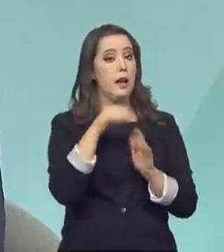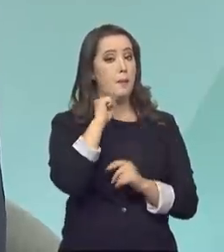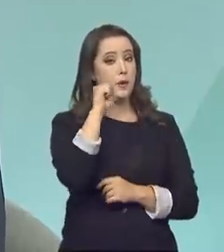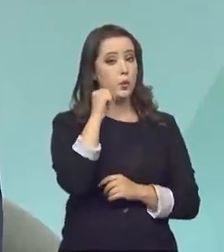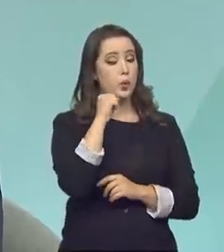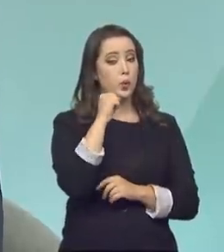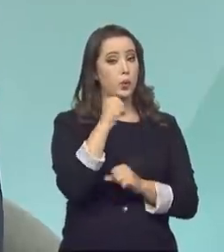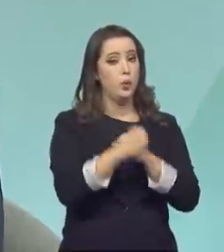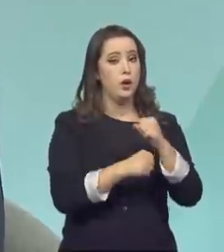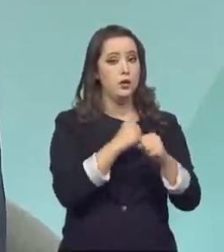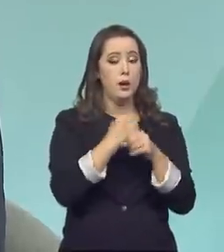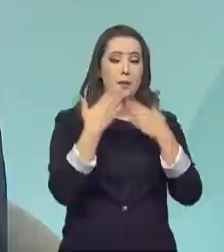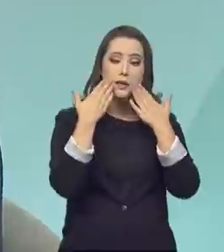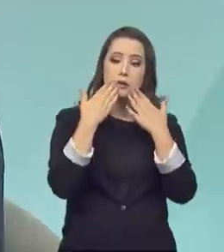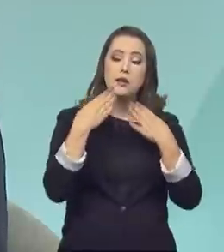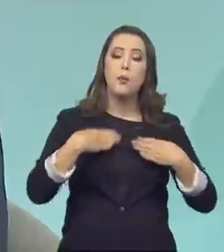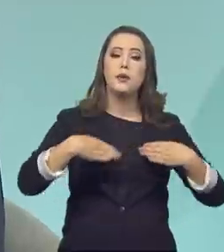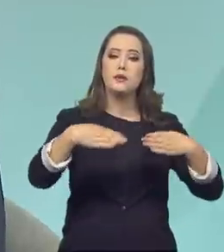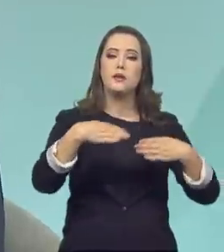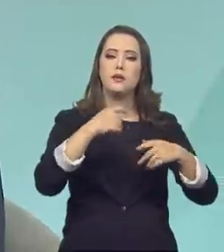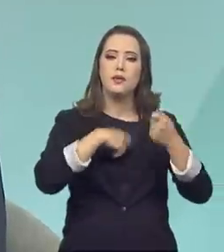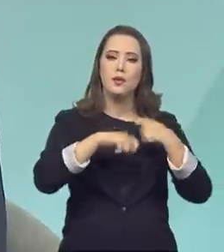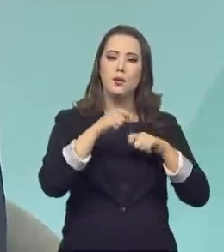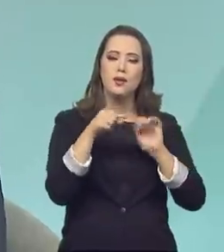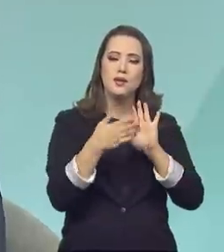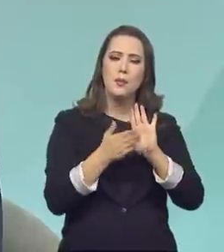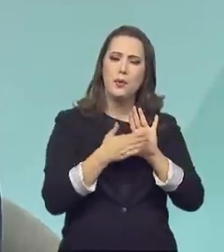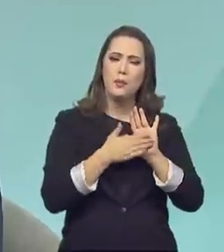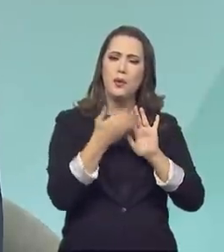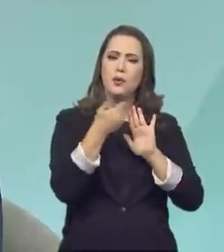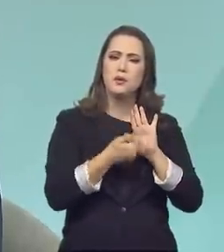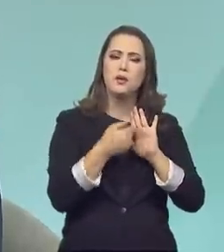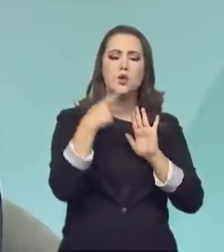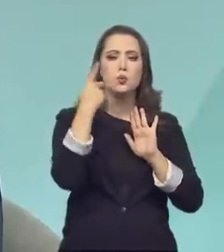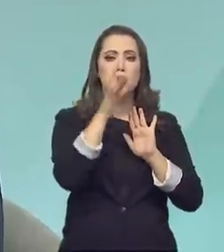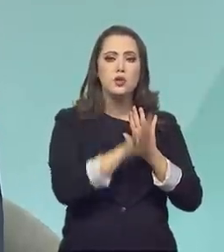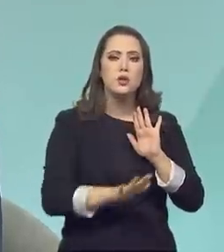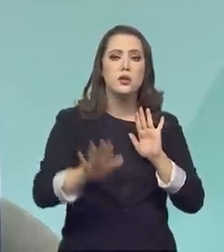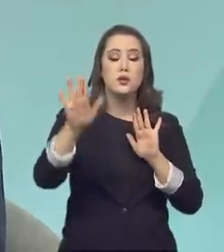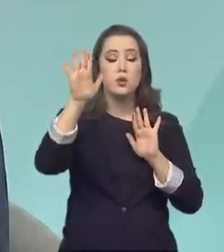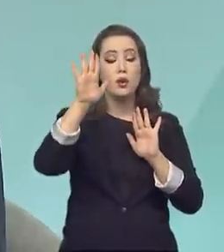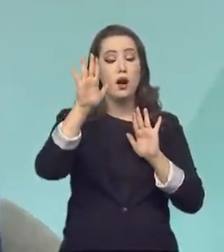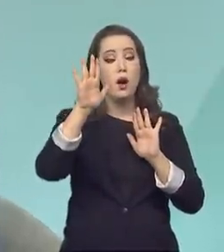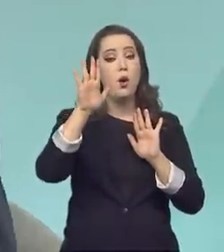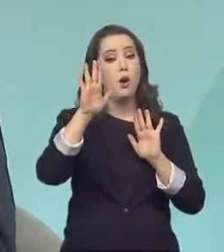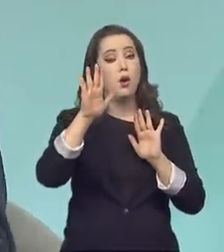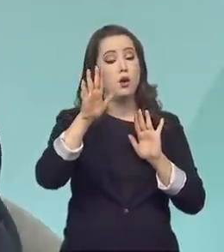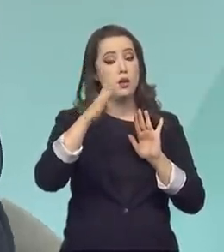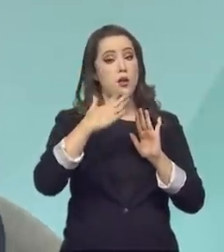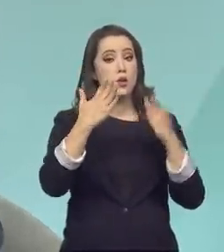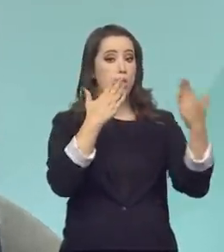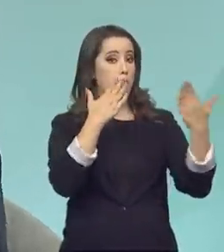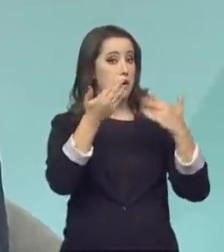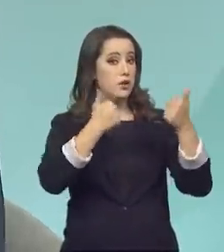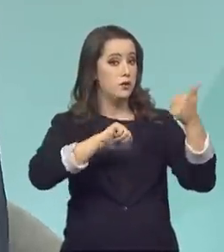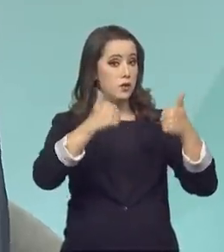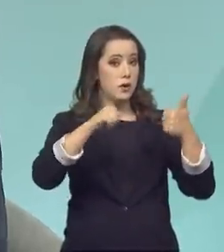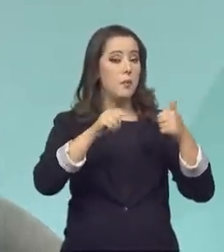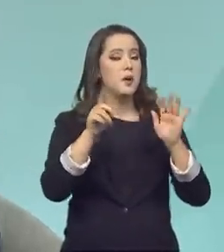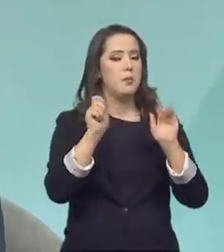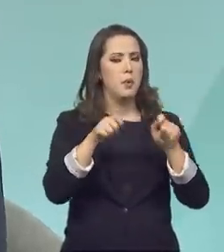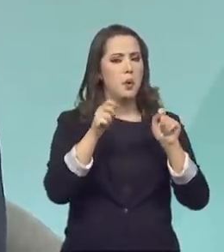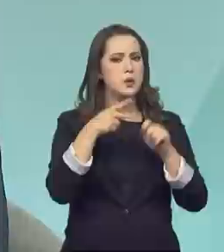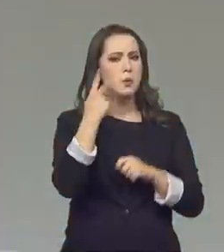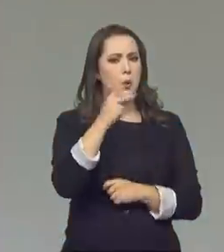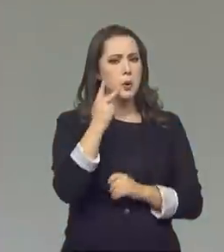é apresentar ao Ministério da Economia essa proposta de uma política nacional da infraestrutura da qualidade, para que isso se torne uma política brasileira,